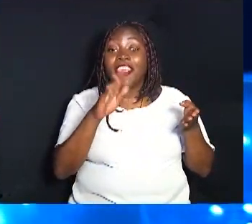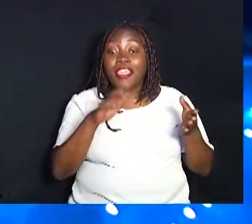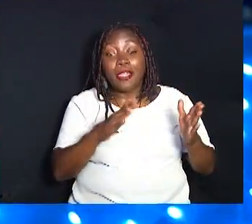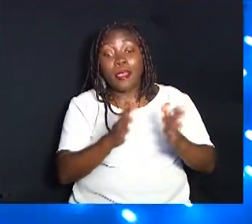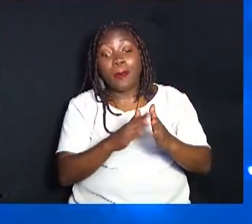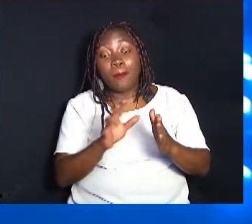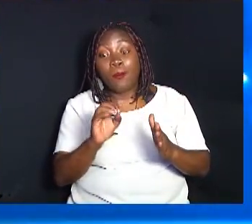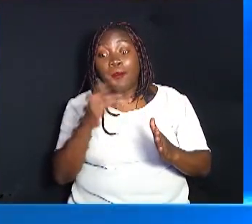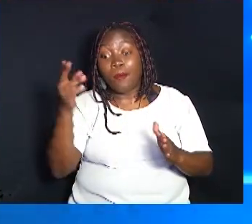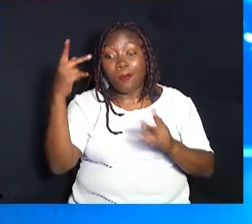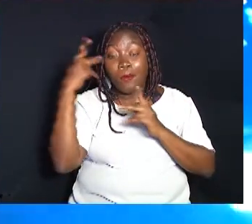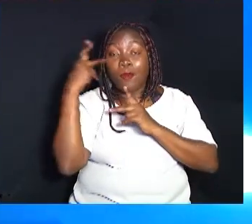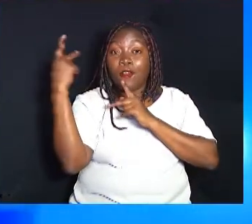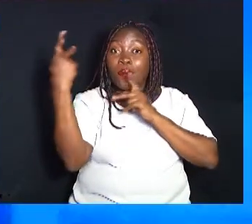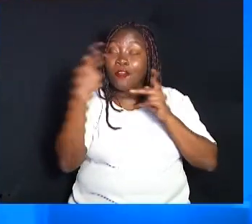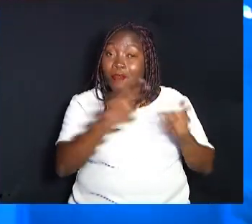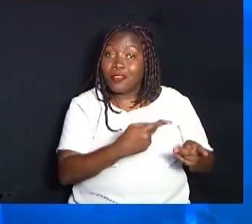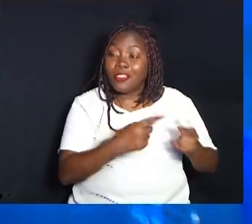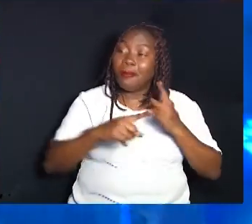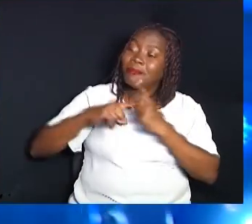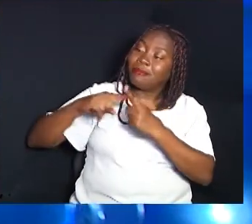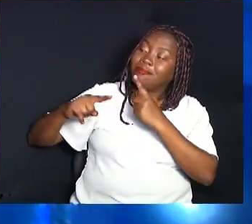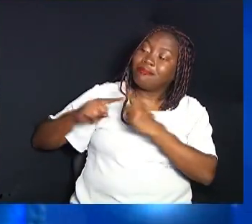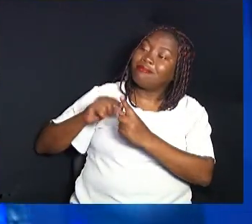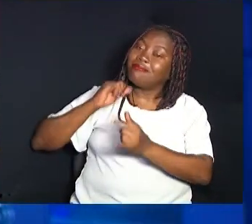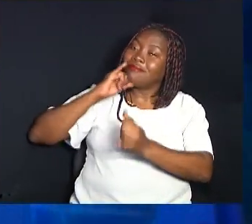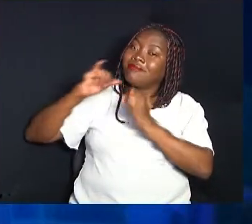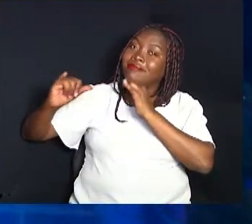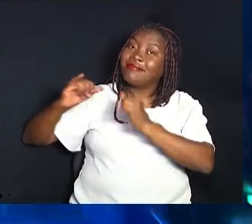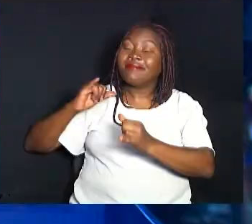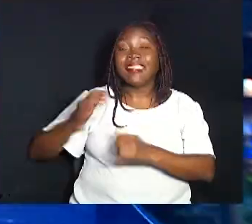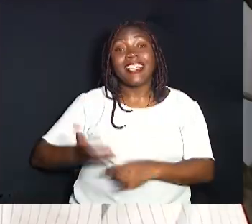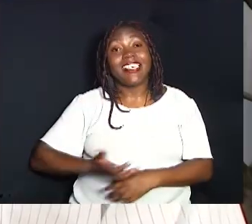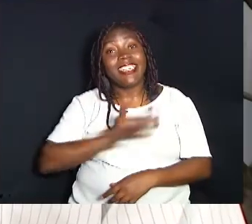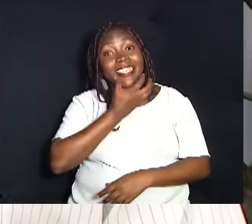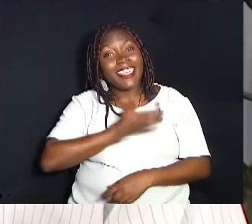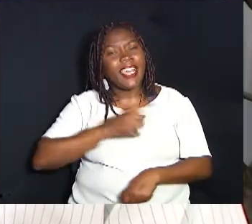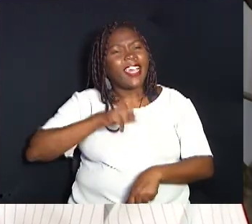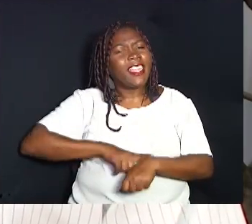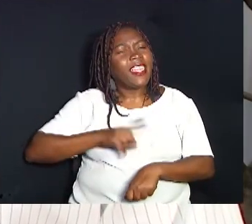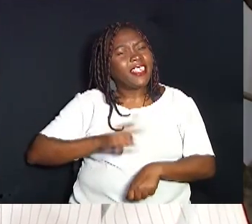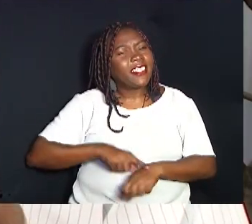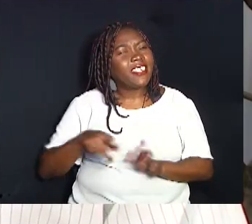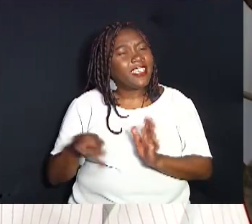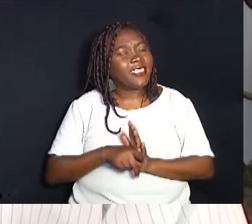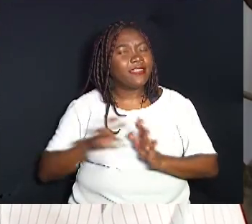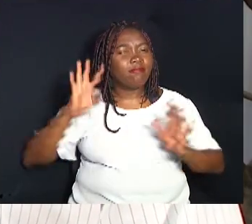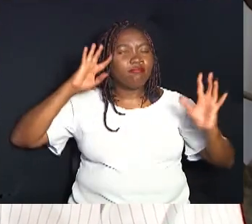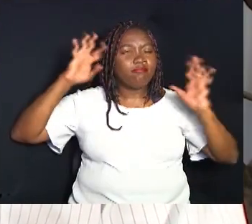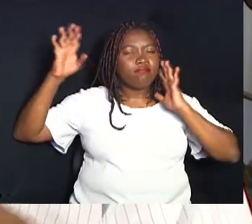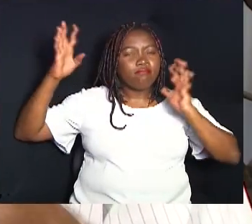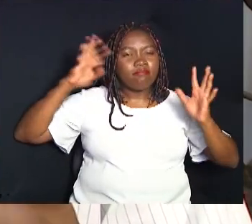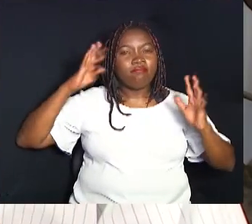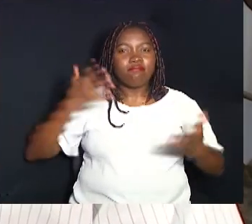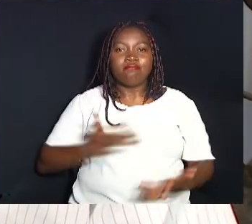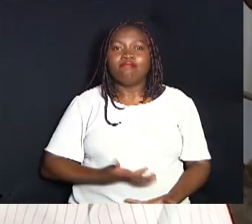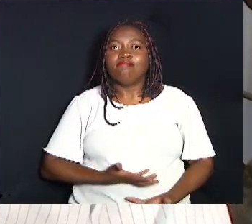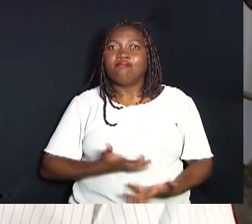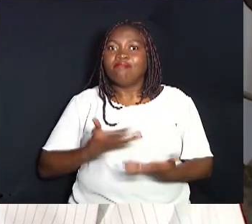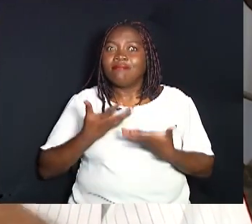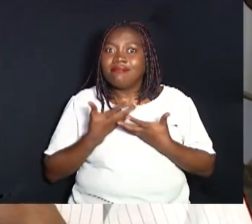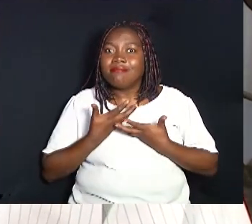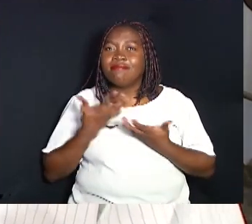vem à cidade uma mensagem positiva nesta época de Natal. O Natal é um tempo de reflexão, de renovação de